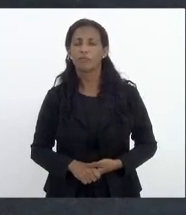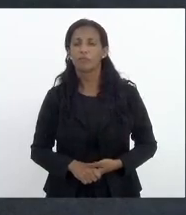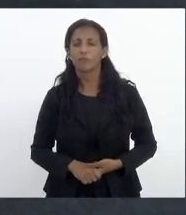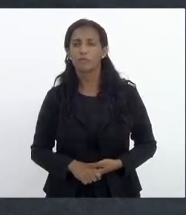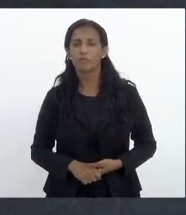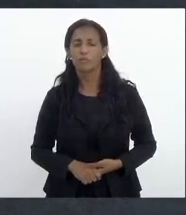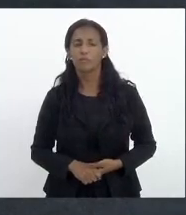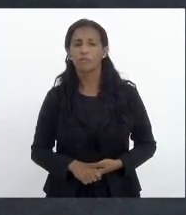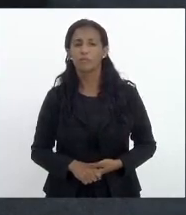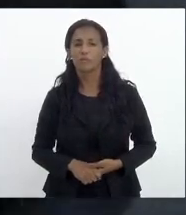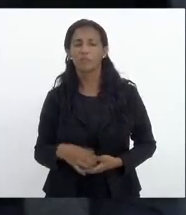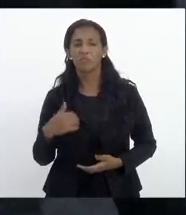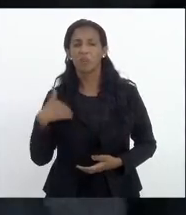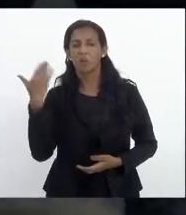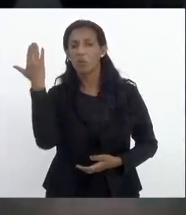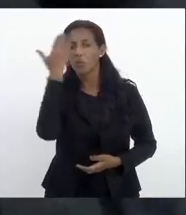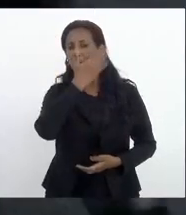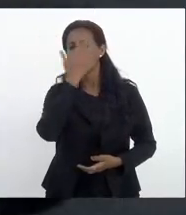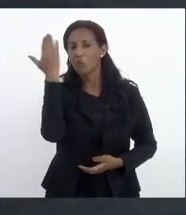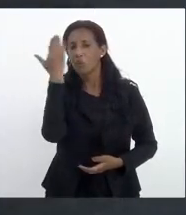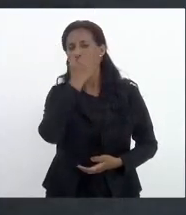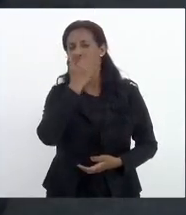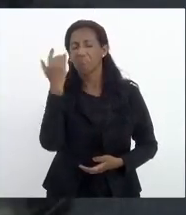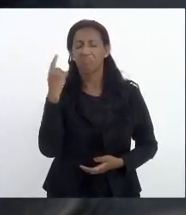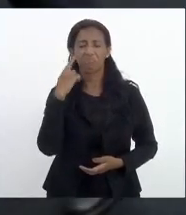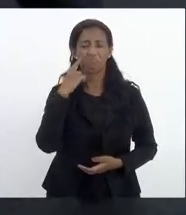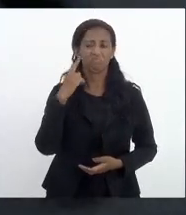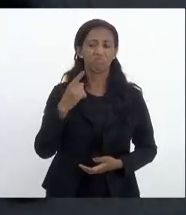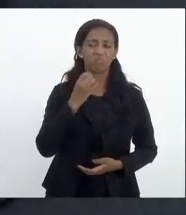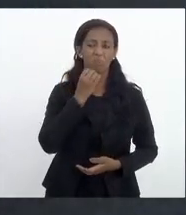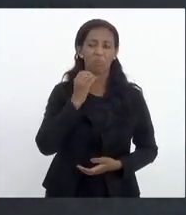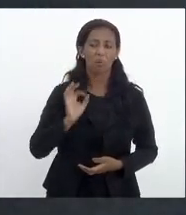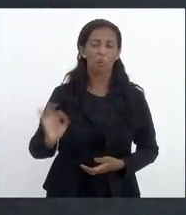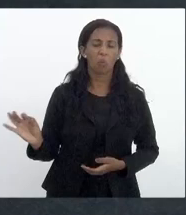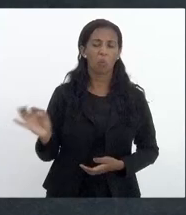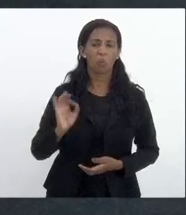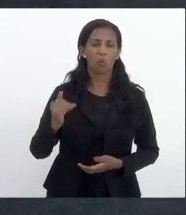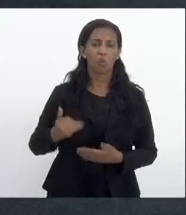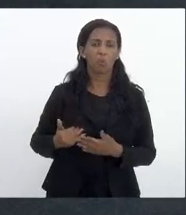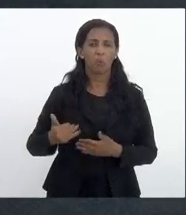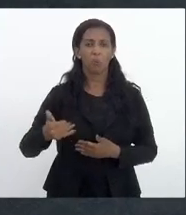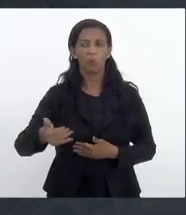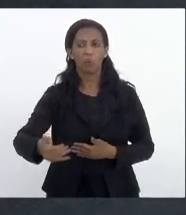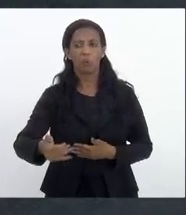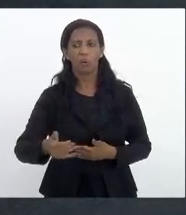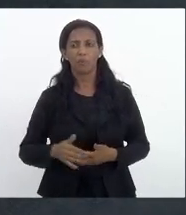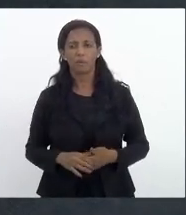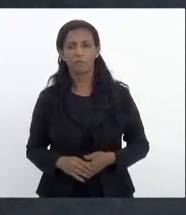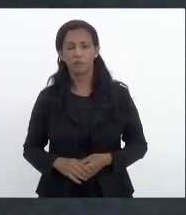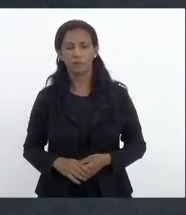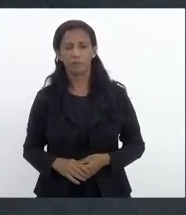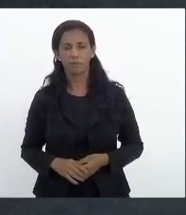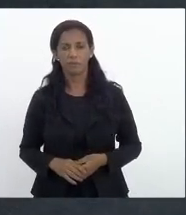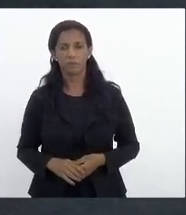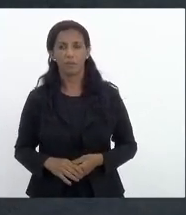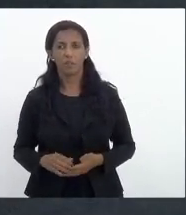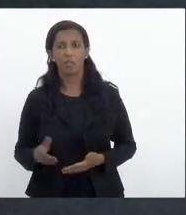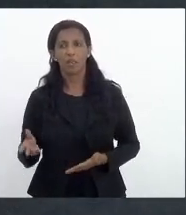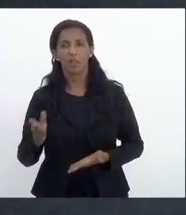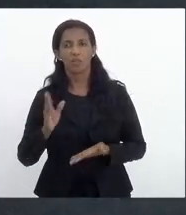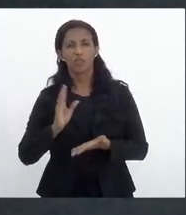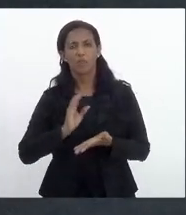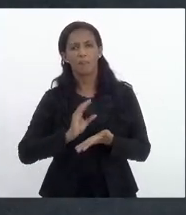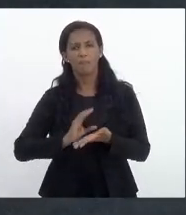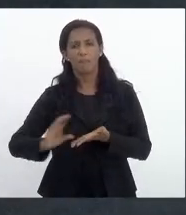não vejo com bons olhos nenhuma prorrogação de benefício